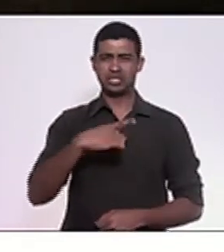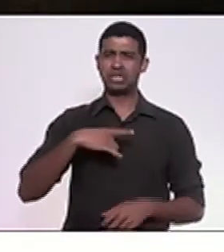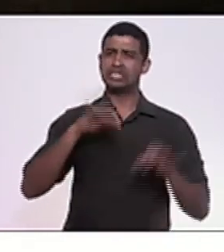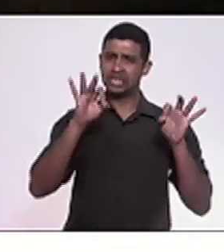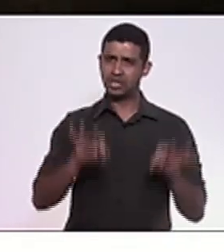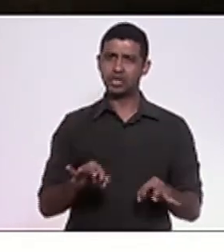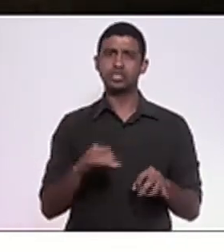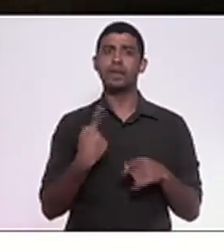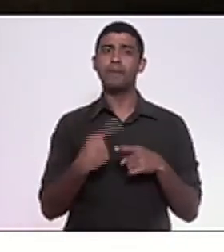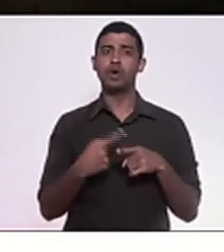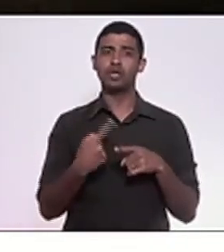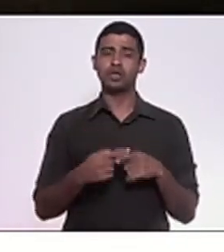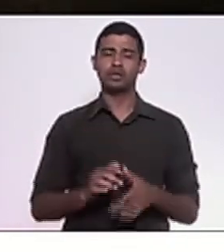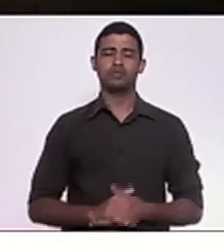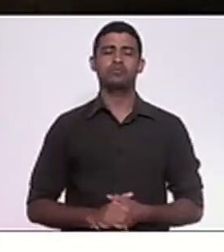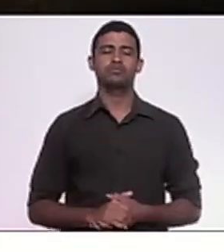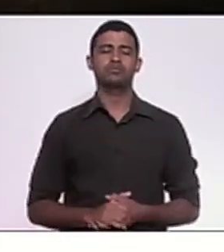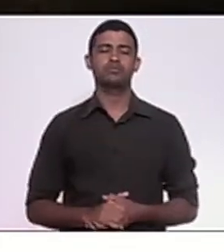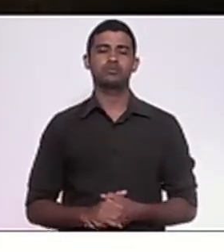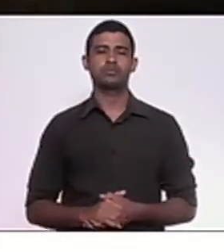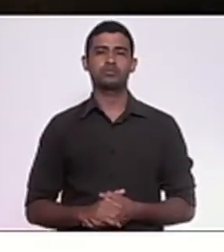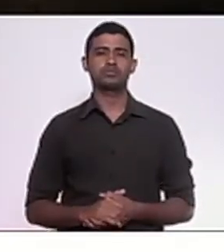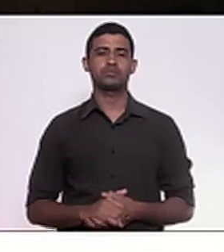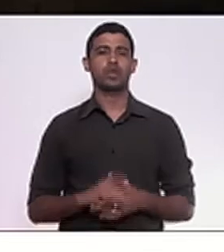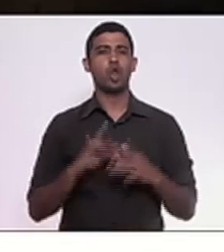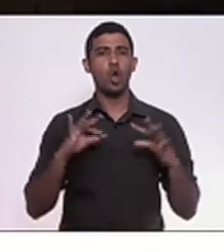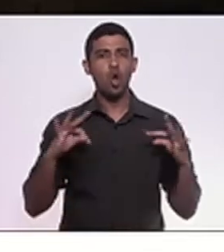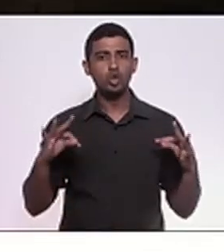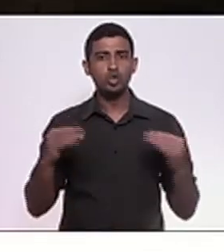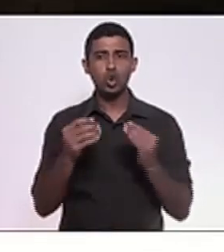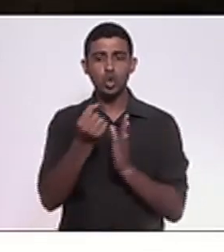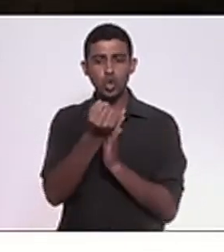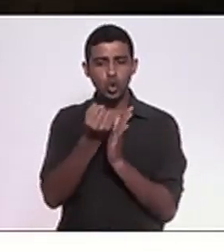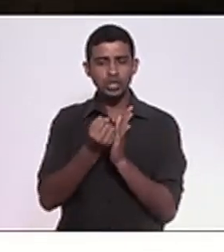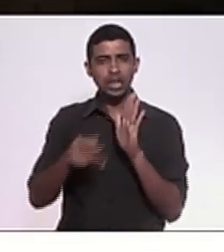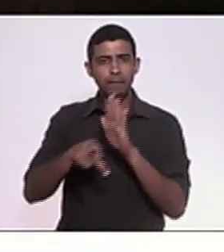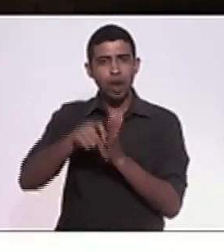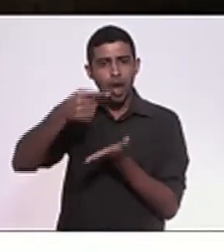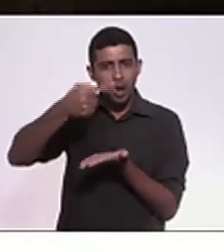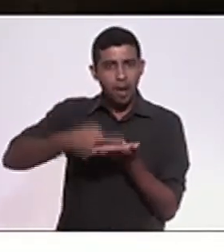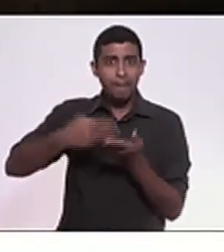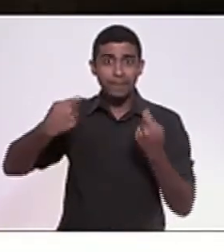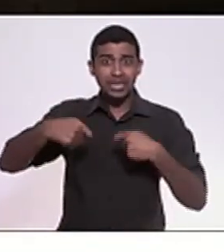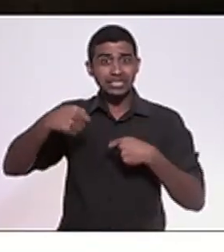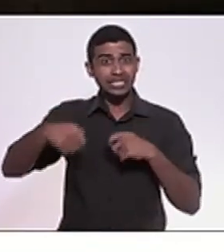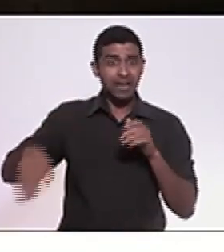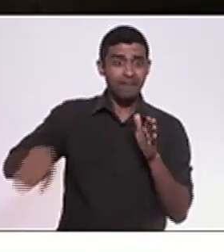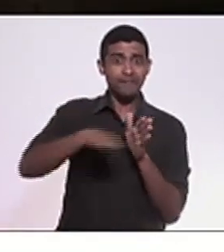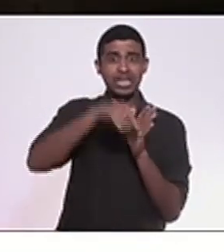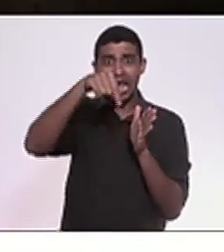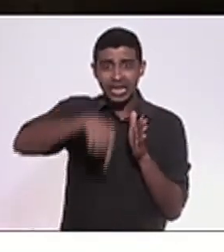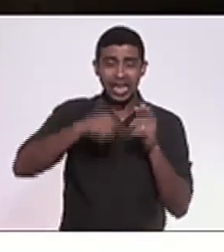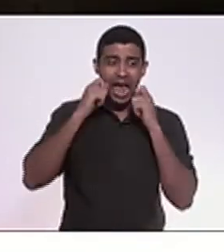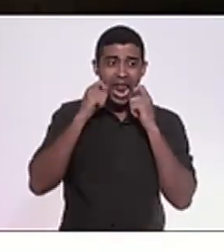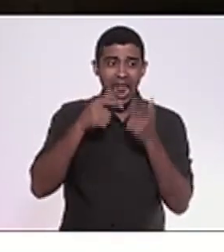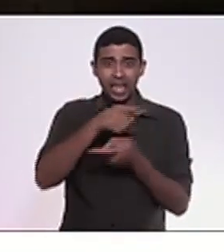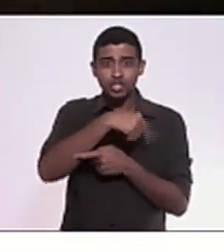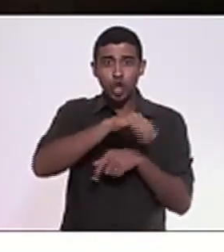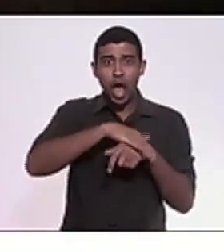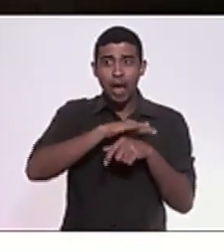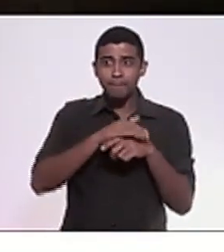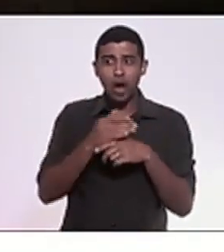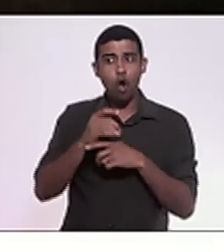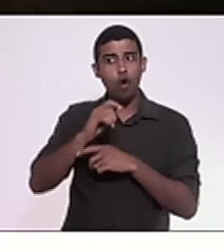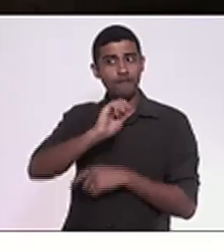Até porque todos os contratos de concessão têm que passar pela casa. Nós somos o poder